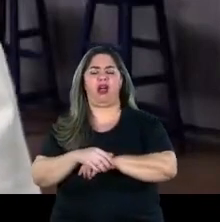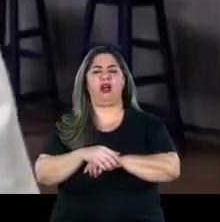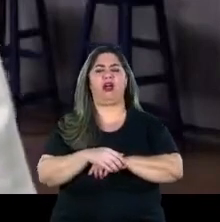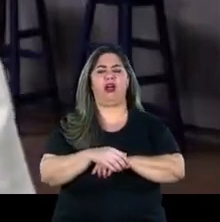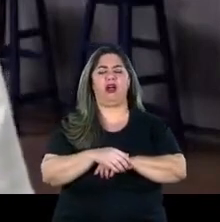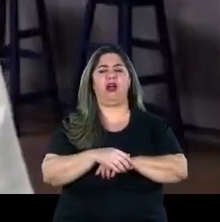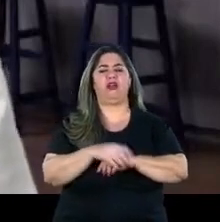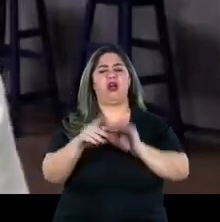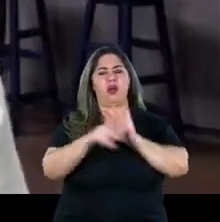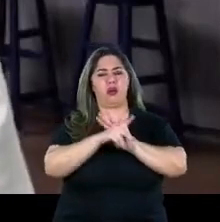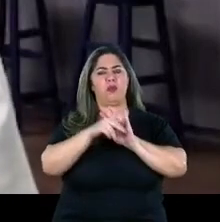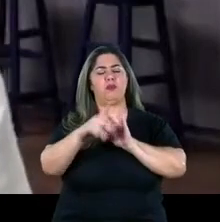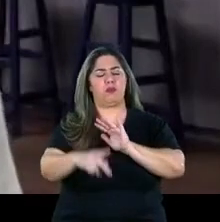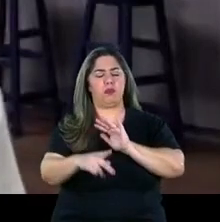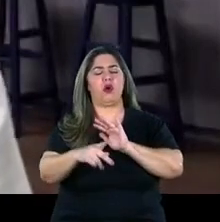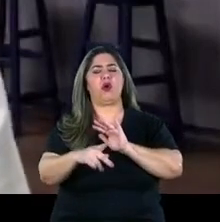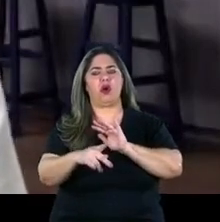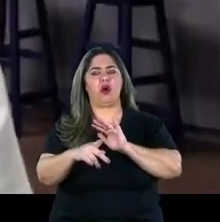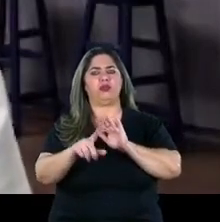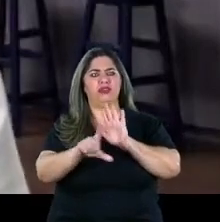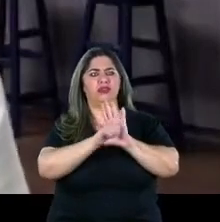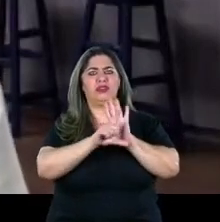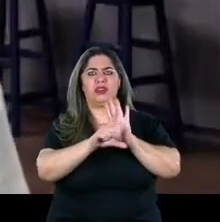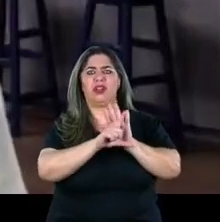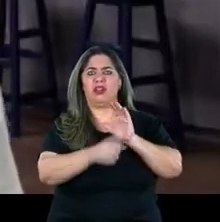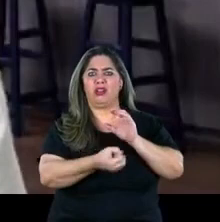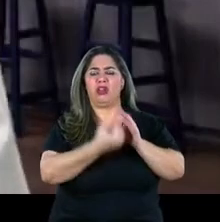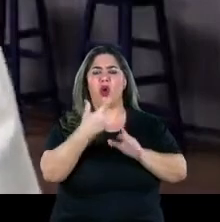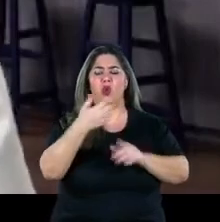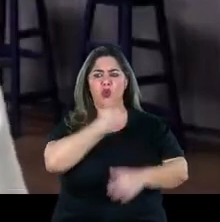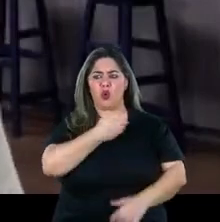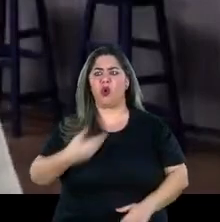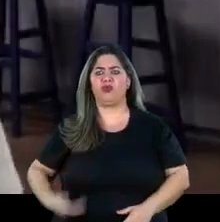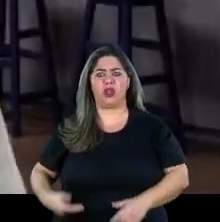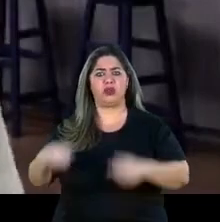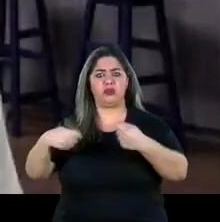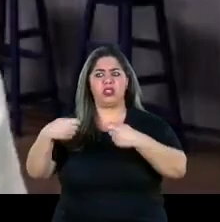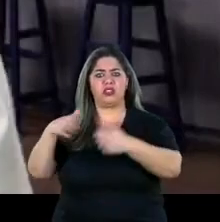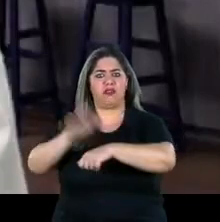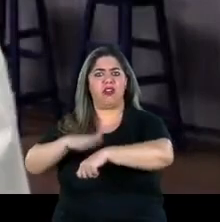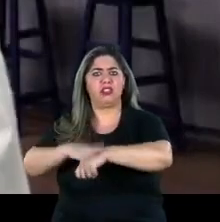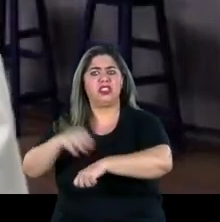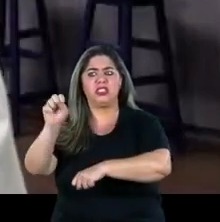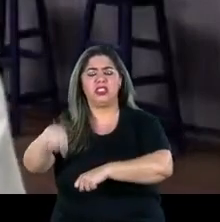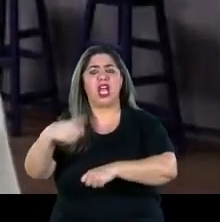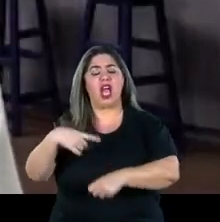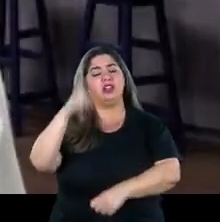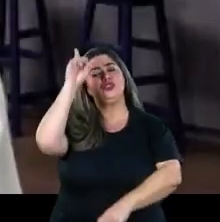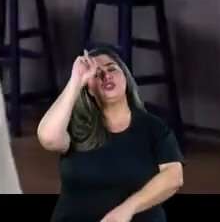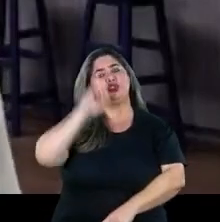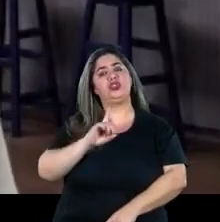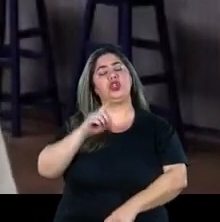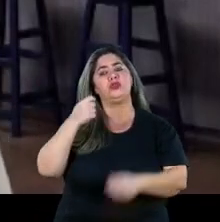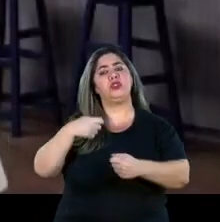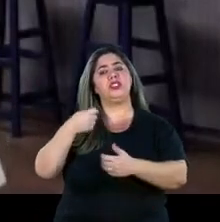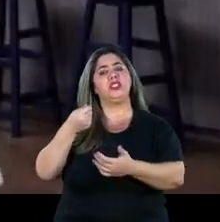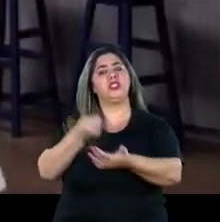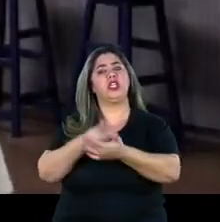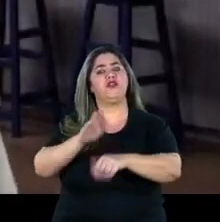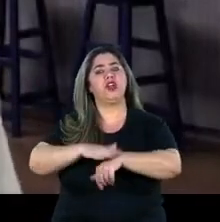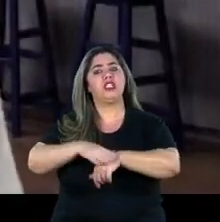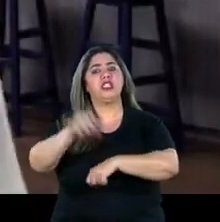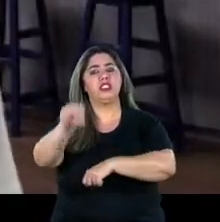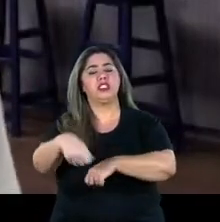programas estabelecidos por lei que o governo tem que cumprir e não é cumprido eles são direitos eles têm que ser cumpridos